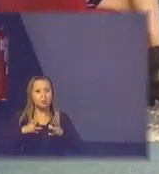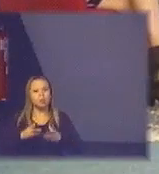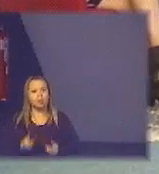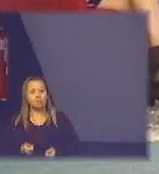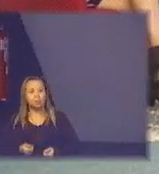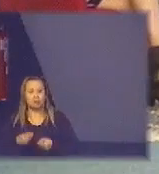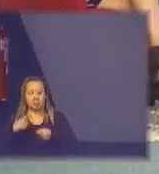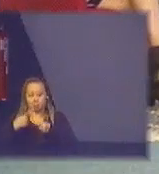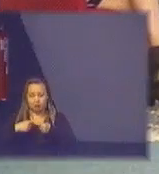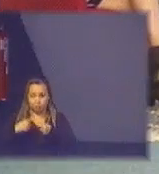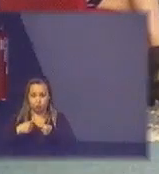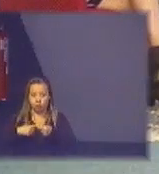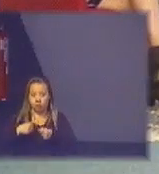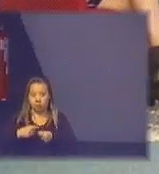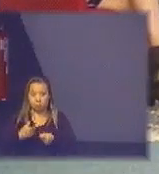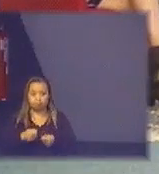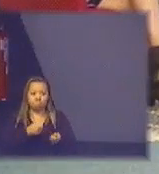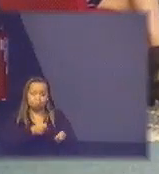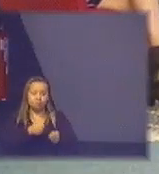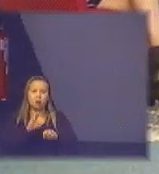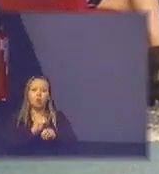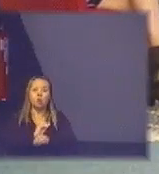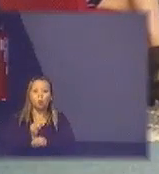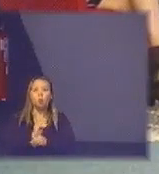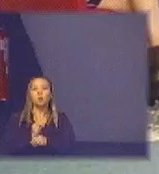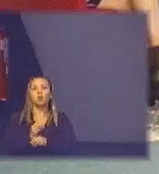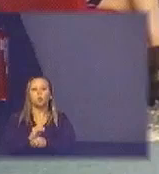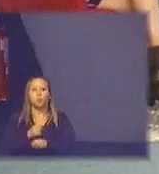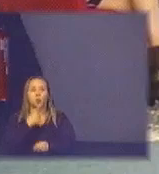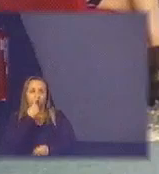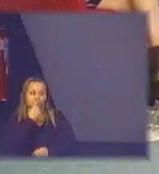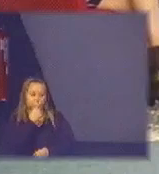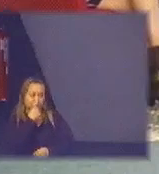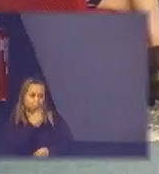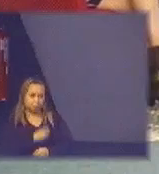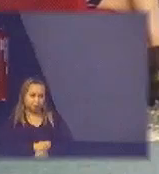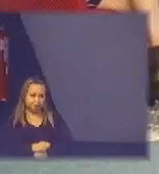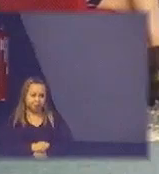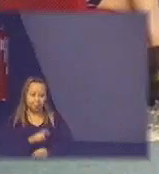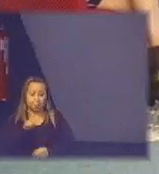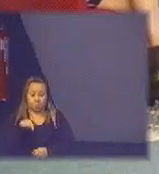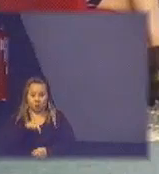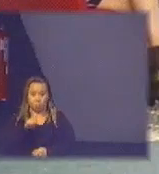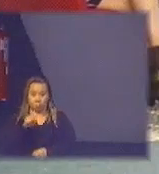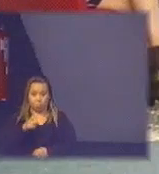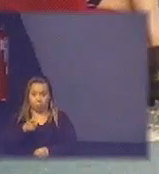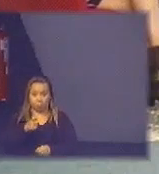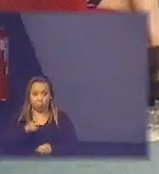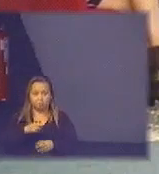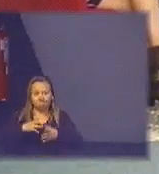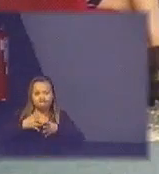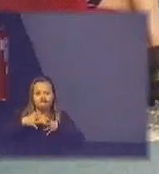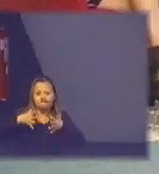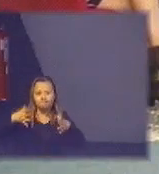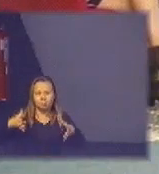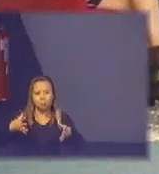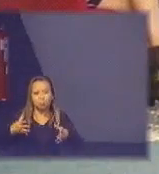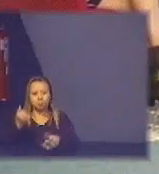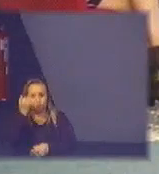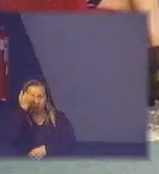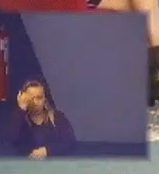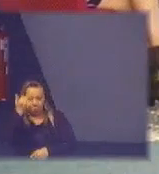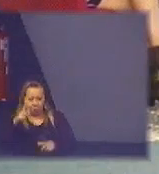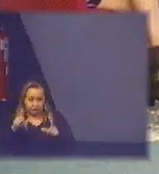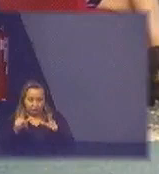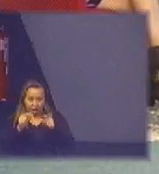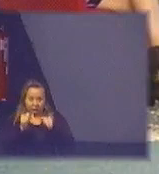então esses números são muito grandiosos para a gente quando a gente entra na logística reversa a ideia é baratear esses custos e